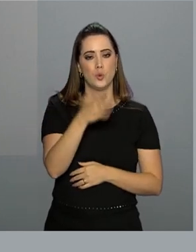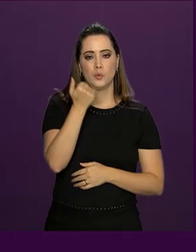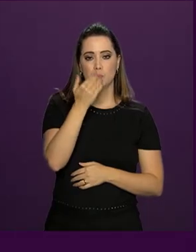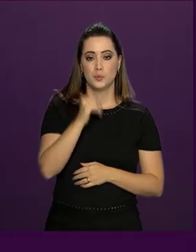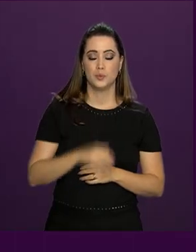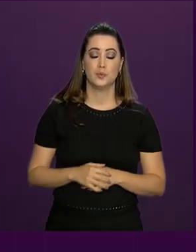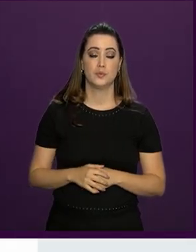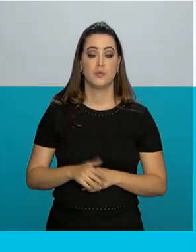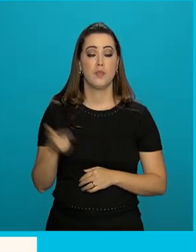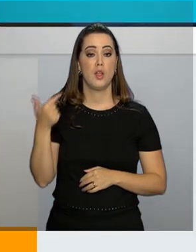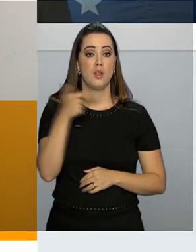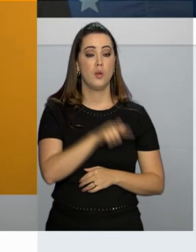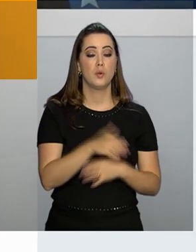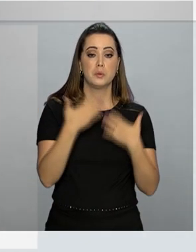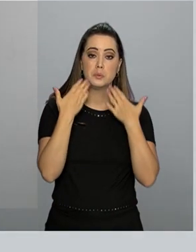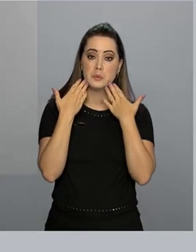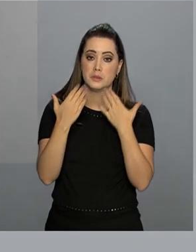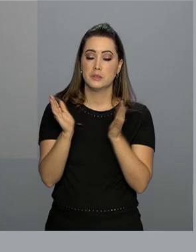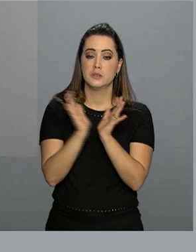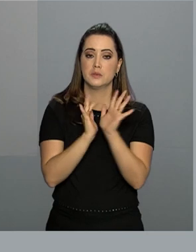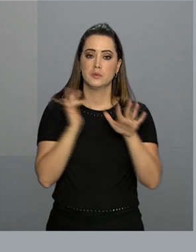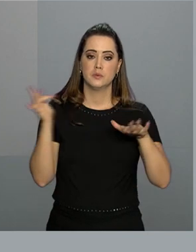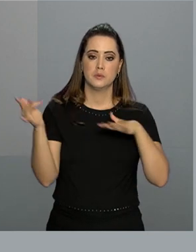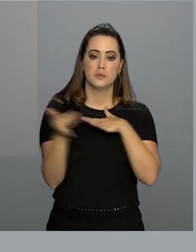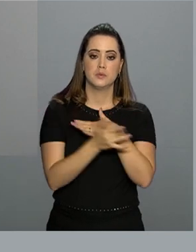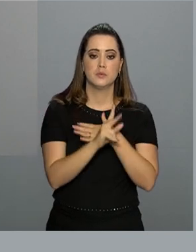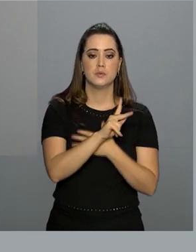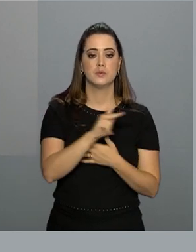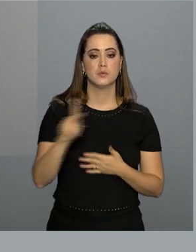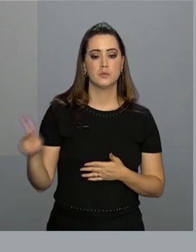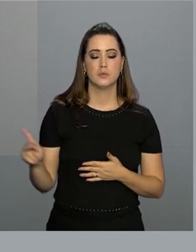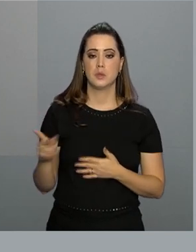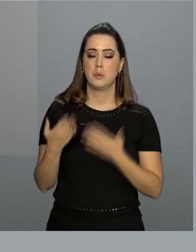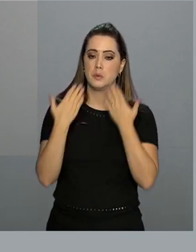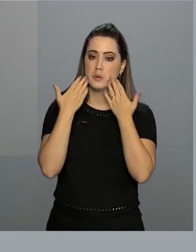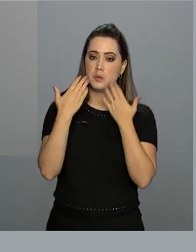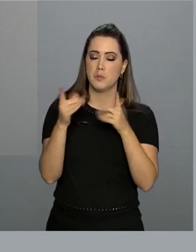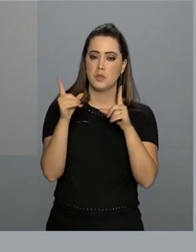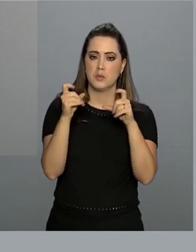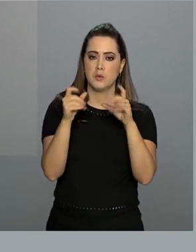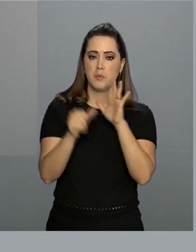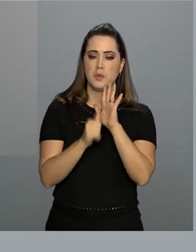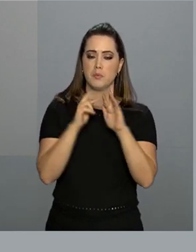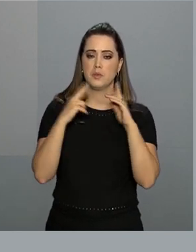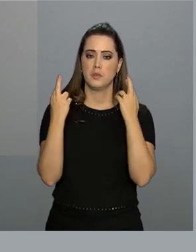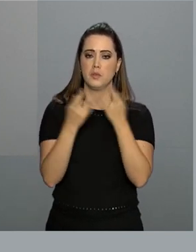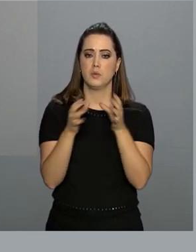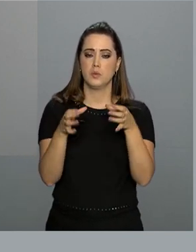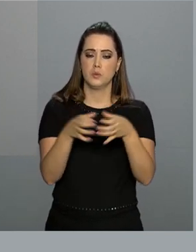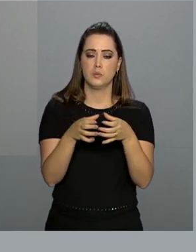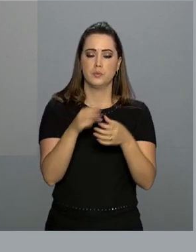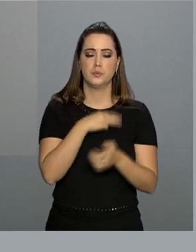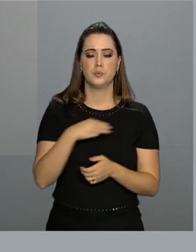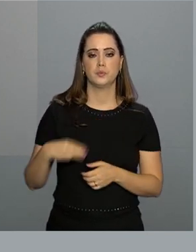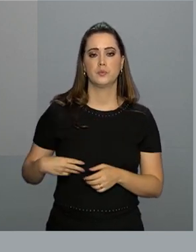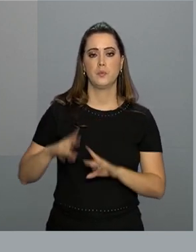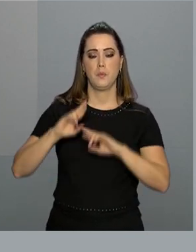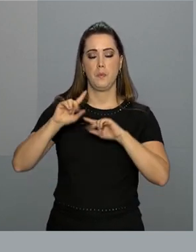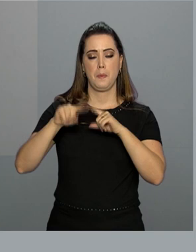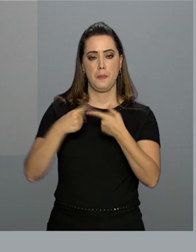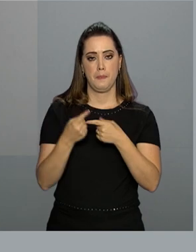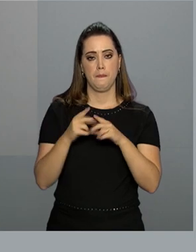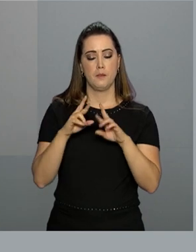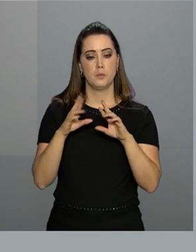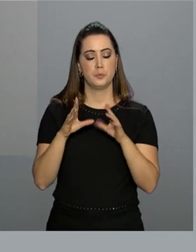alimentar. Em outra manifestação, também pelas redes sociais, o presidente postou a foto da primeira reunião com o ministro após a cirurgia.